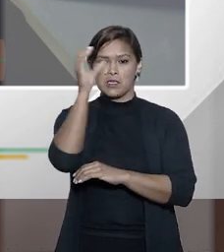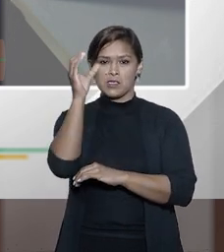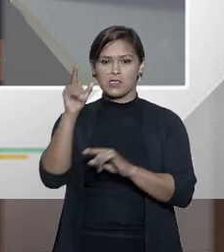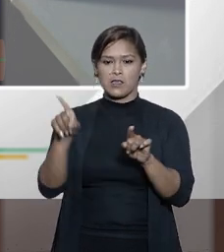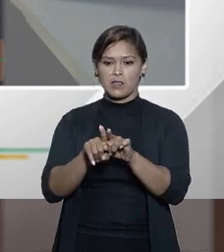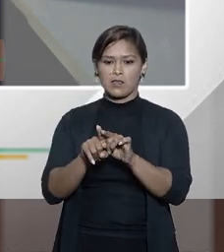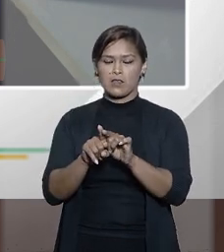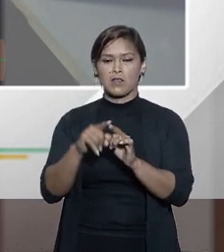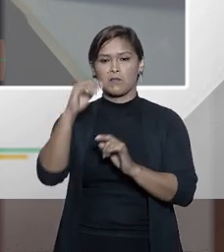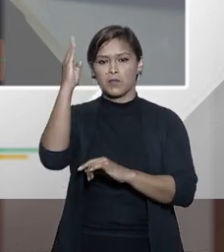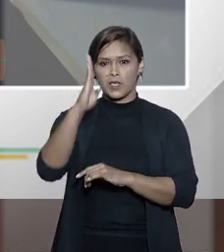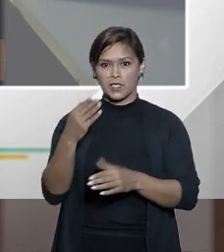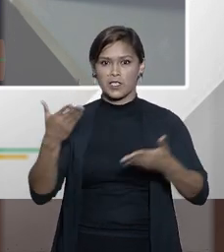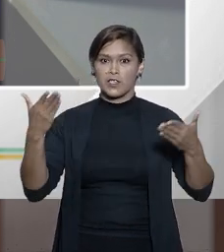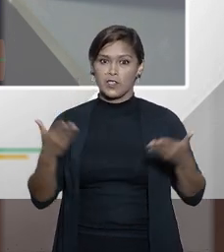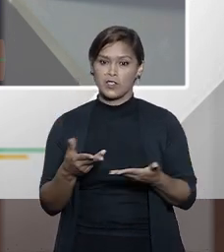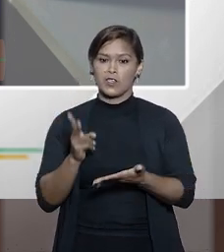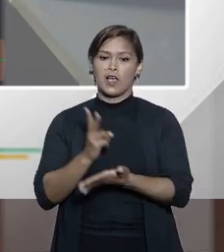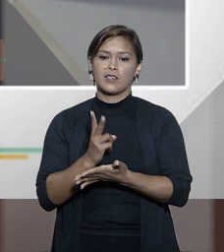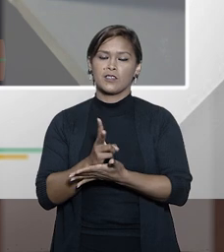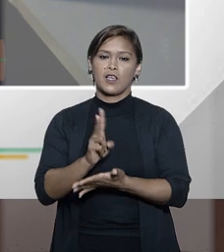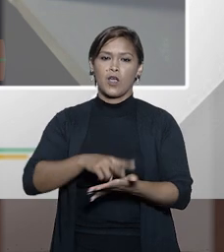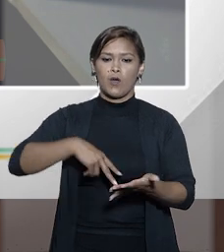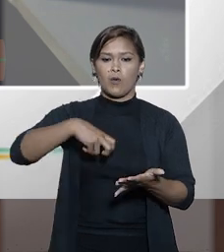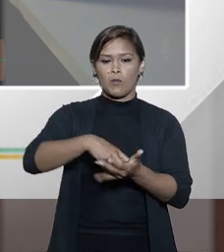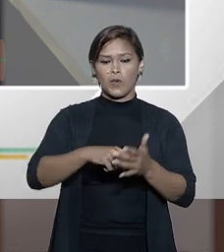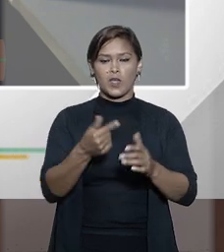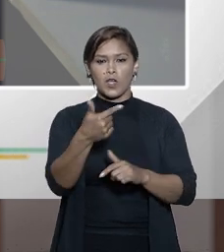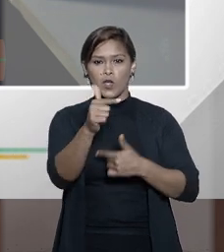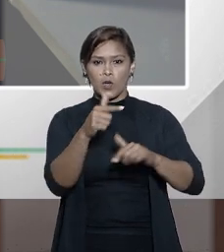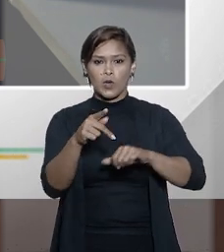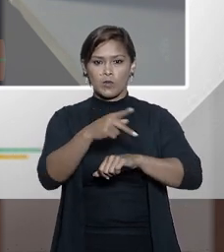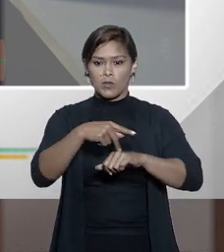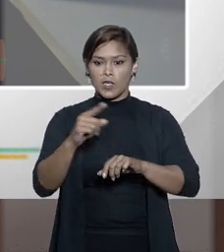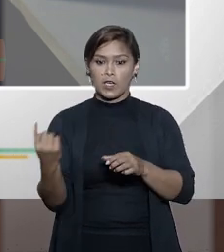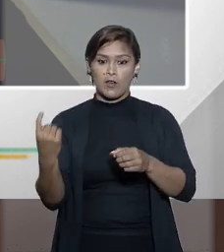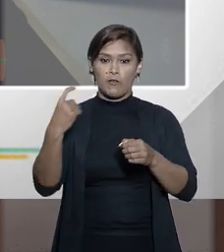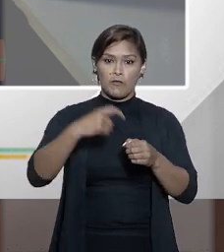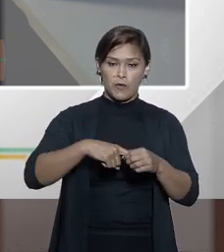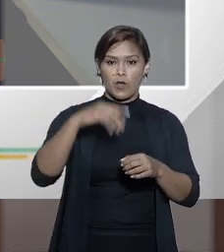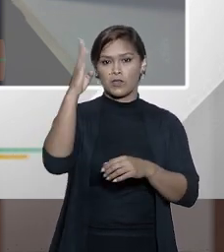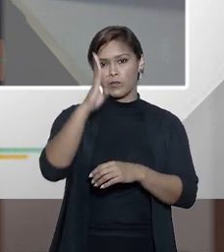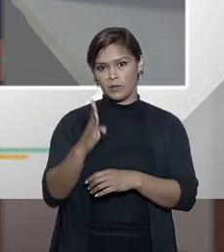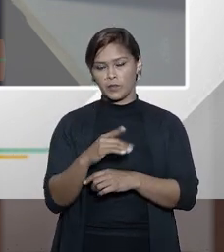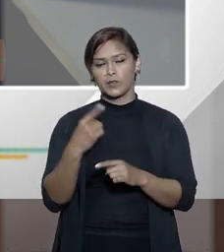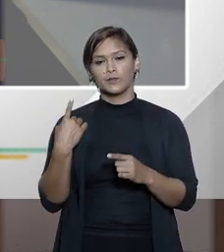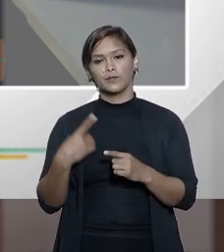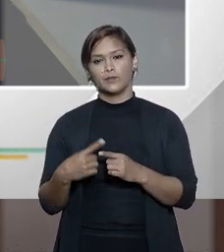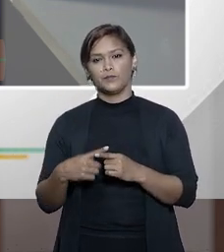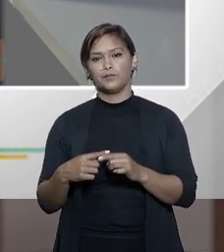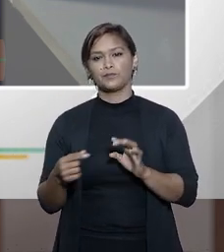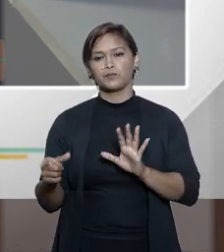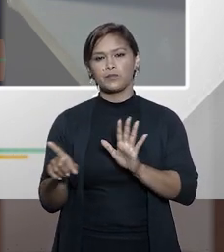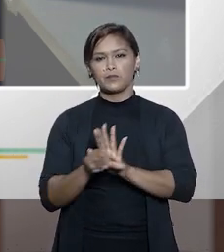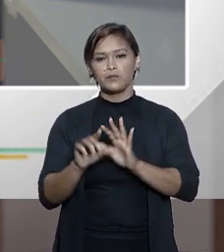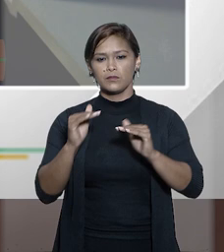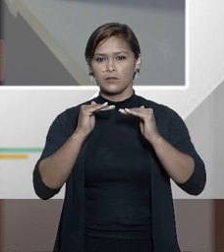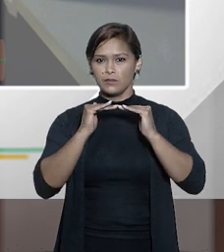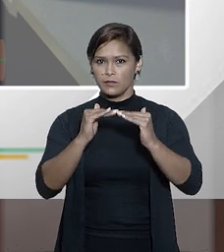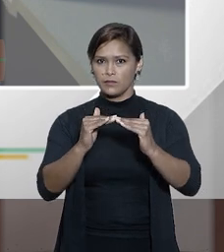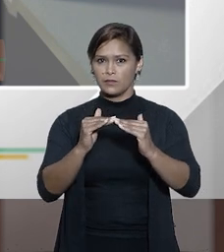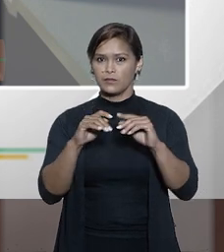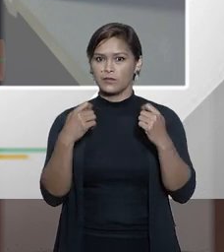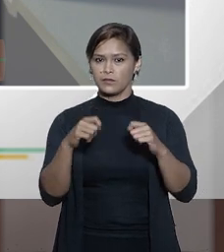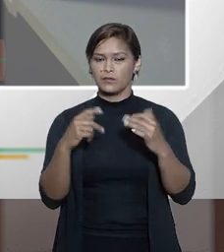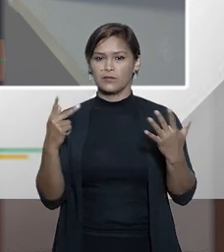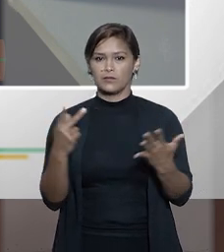brasileiros ou não que já estejam cumprindo pena no exterior e que venham cumprir pena aqui e por que além da simetria